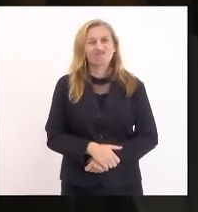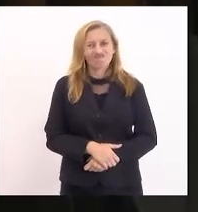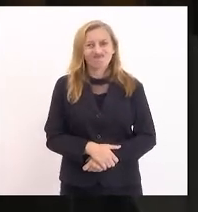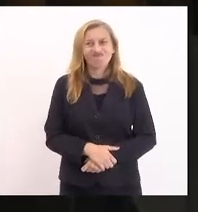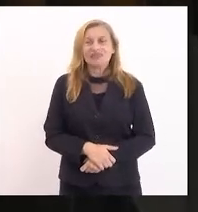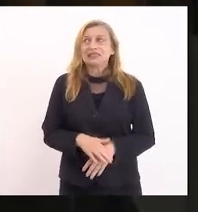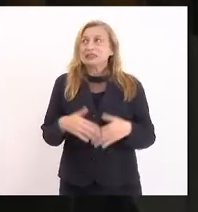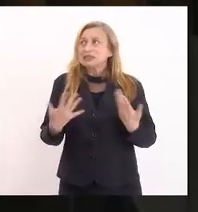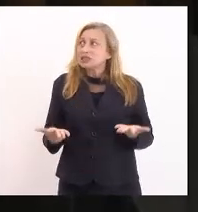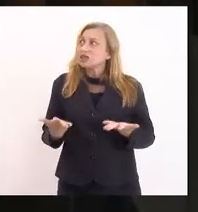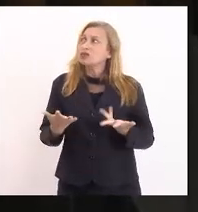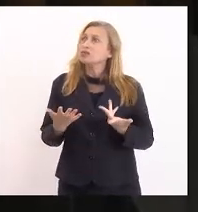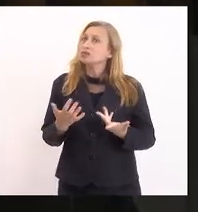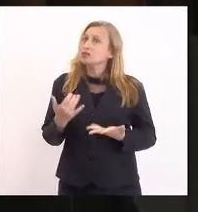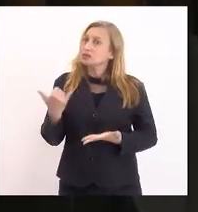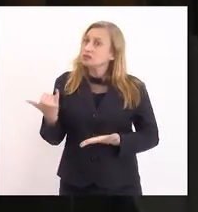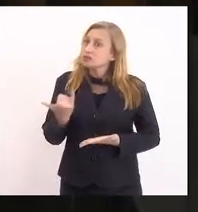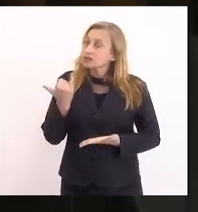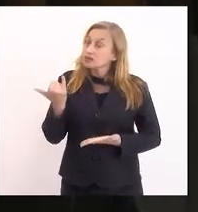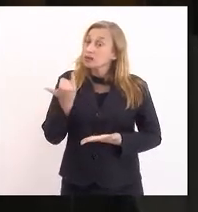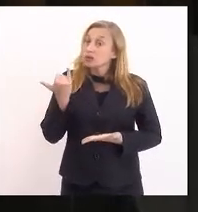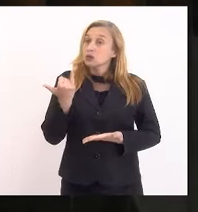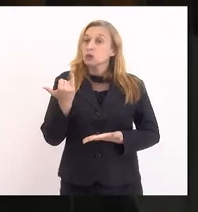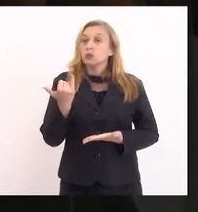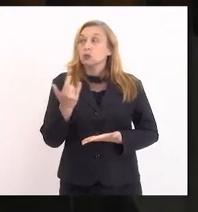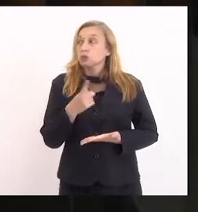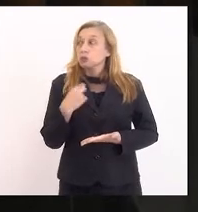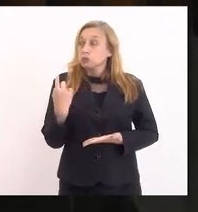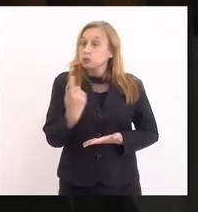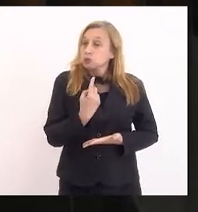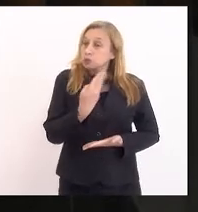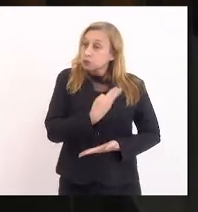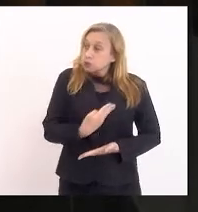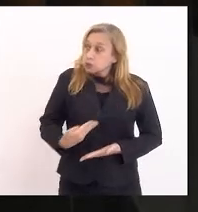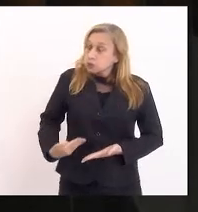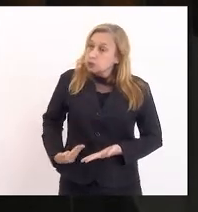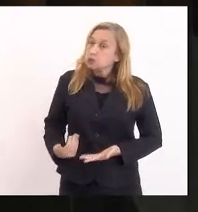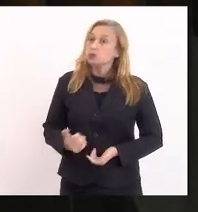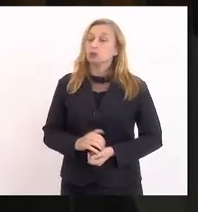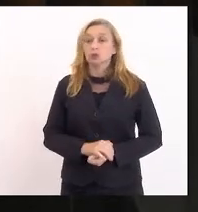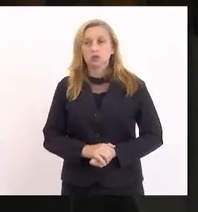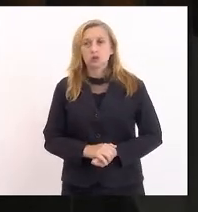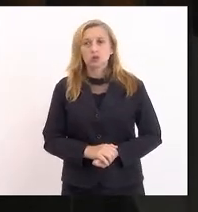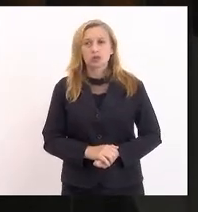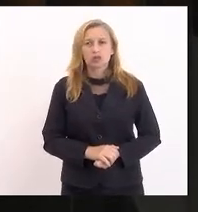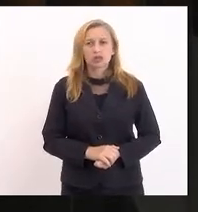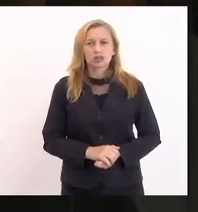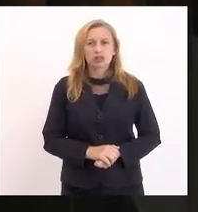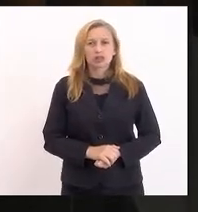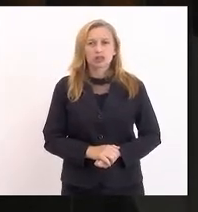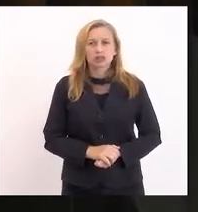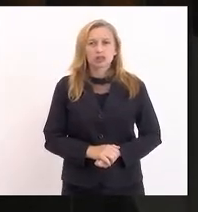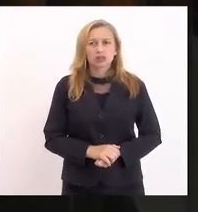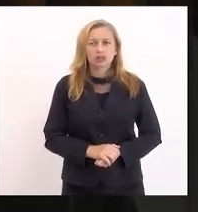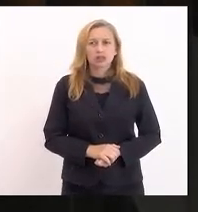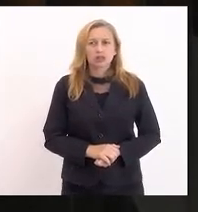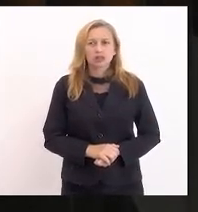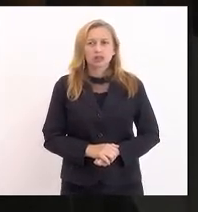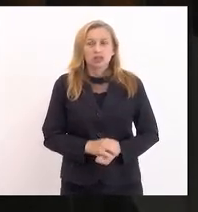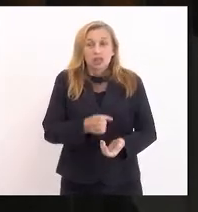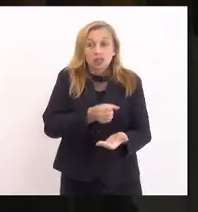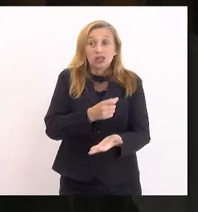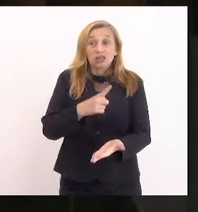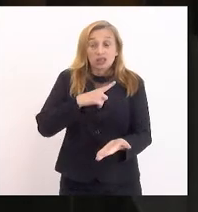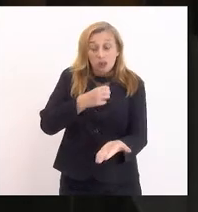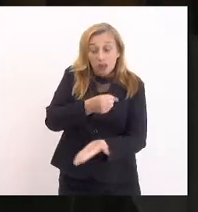Então, é necessário que os nossos governantes tenham algo que devia ser base em